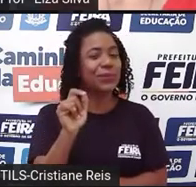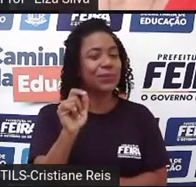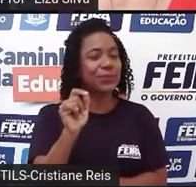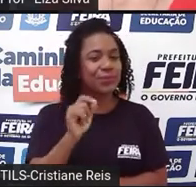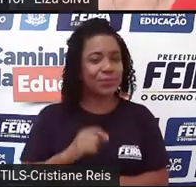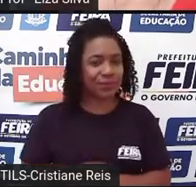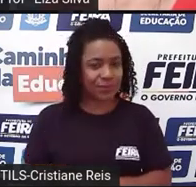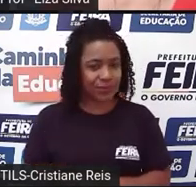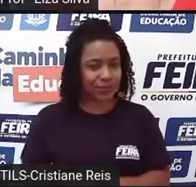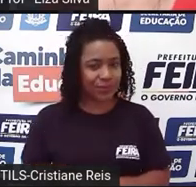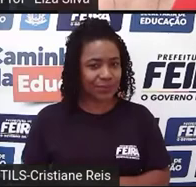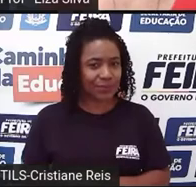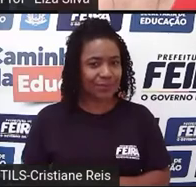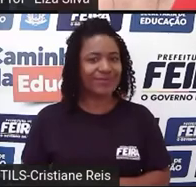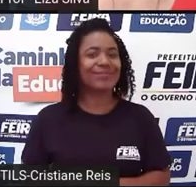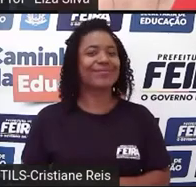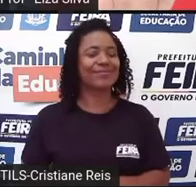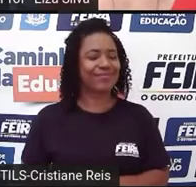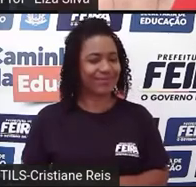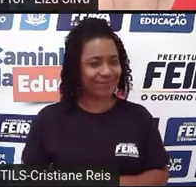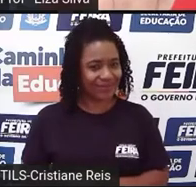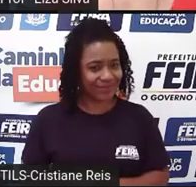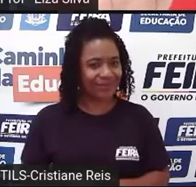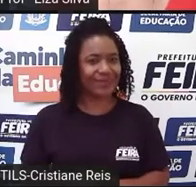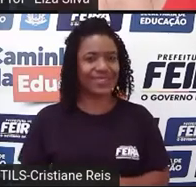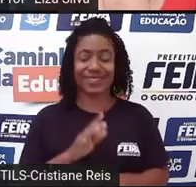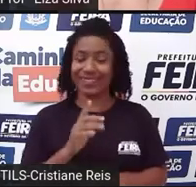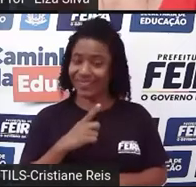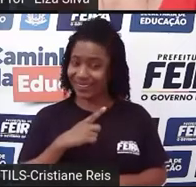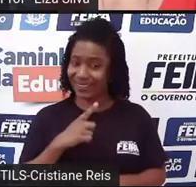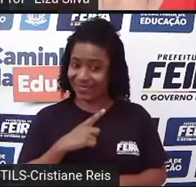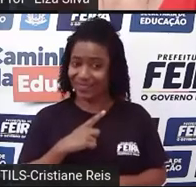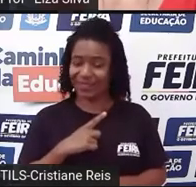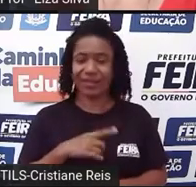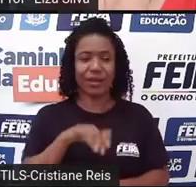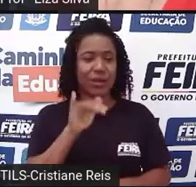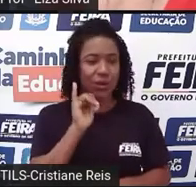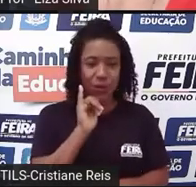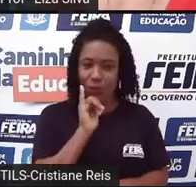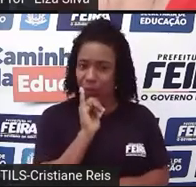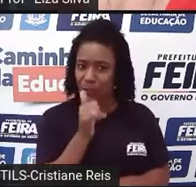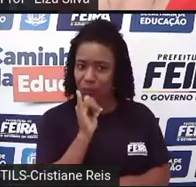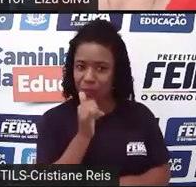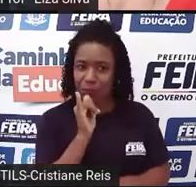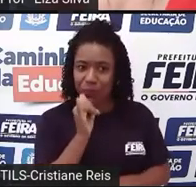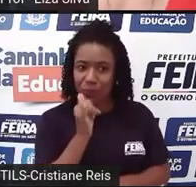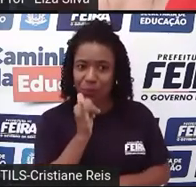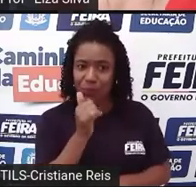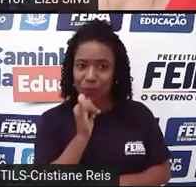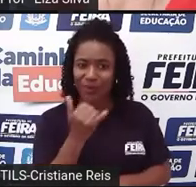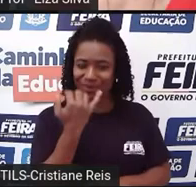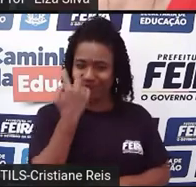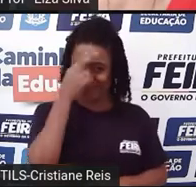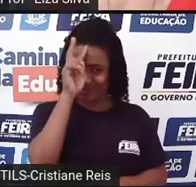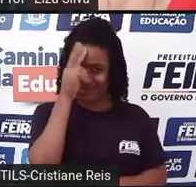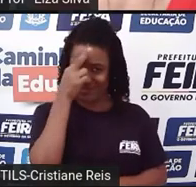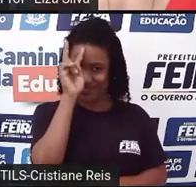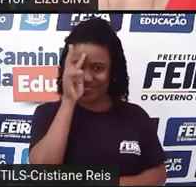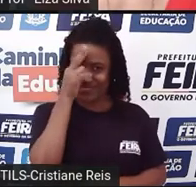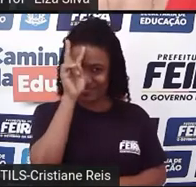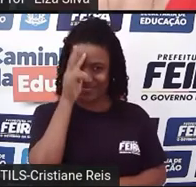Fair tales, contos de fadas. Neste primeiro caso, nós temos aqui